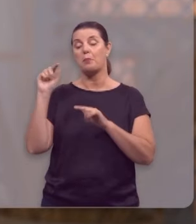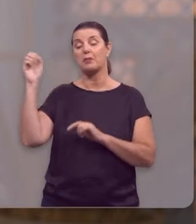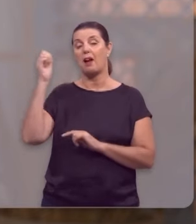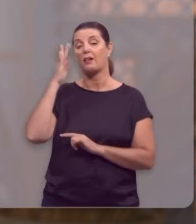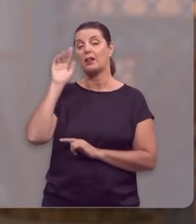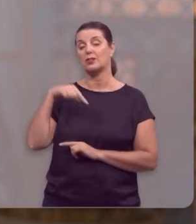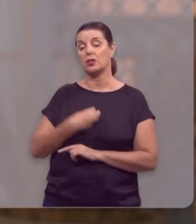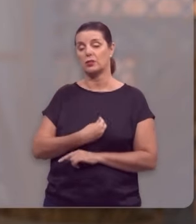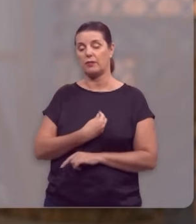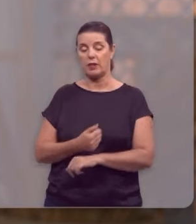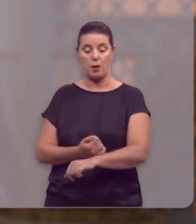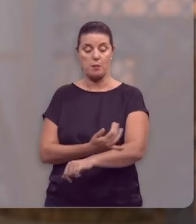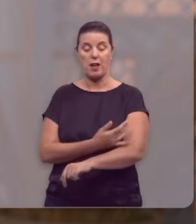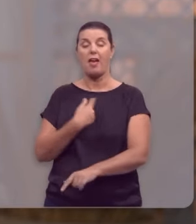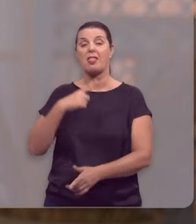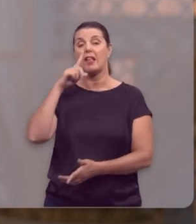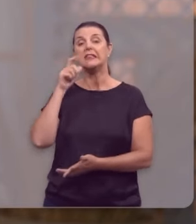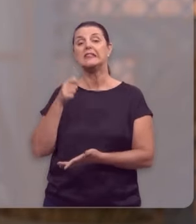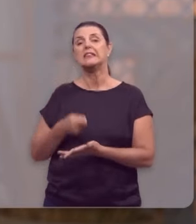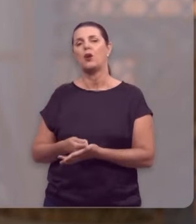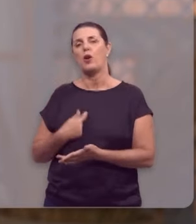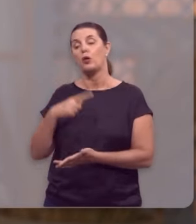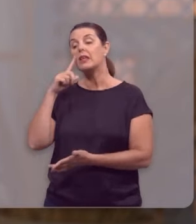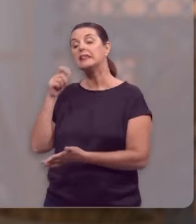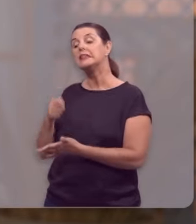Não é emoção, é decisão.